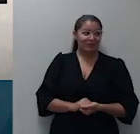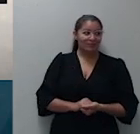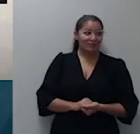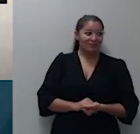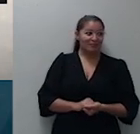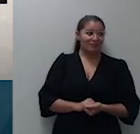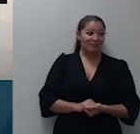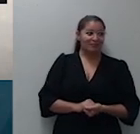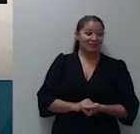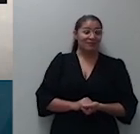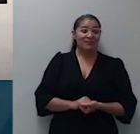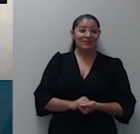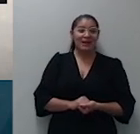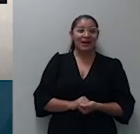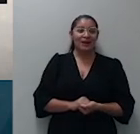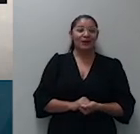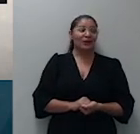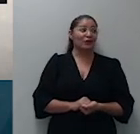exarada